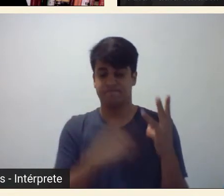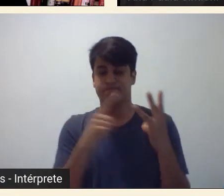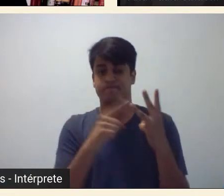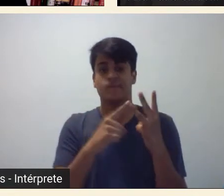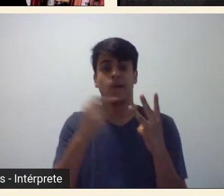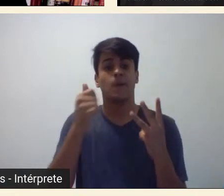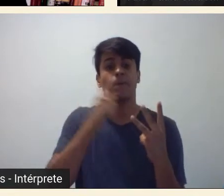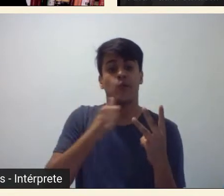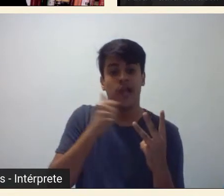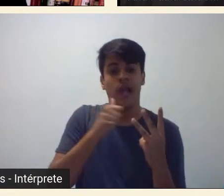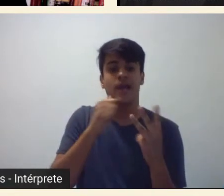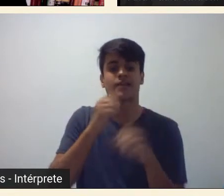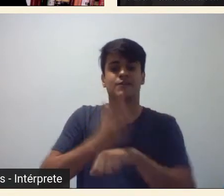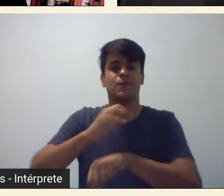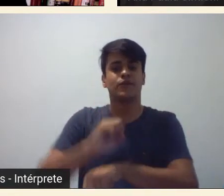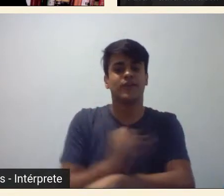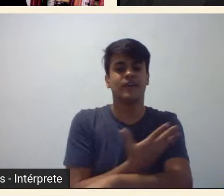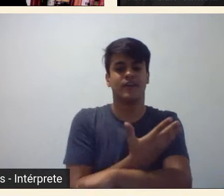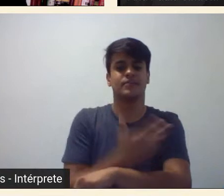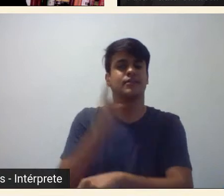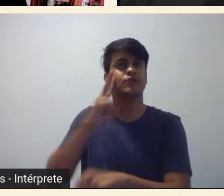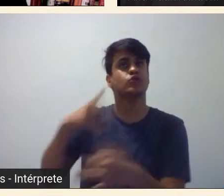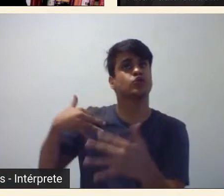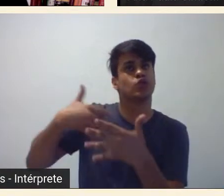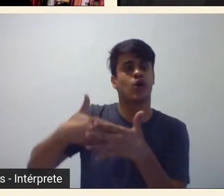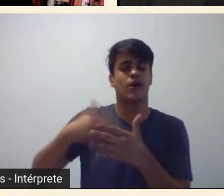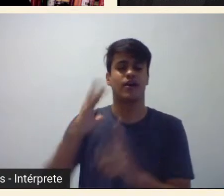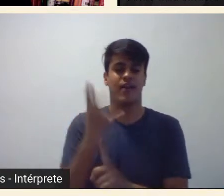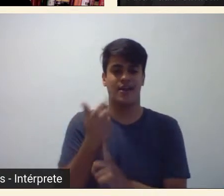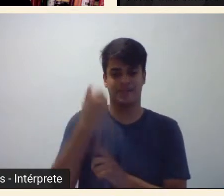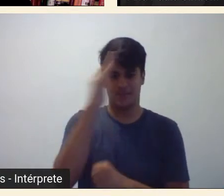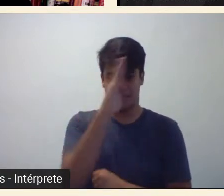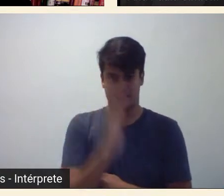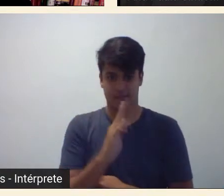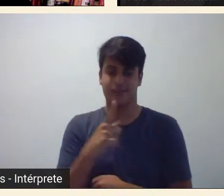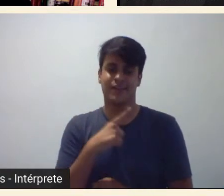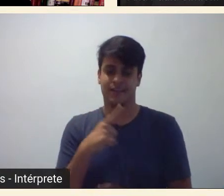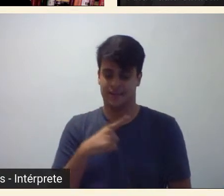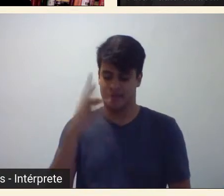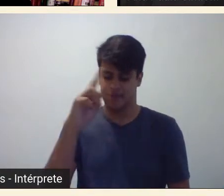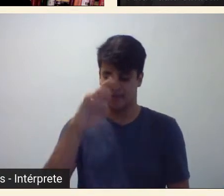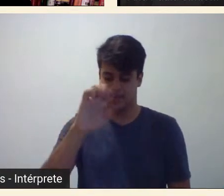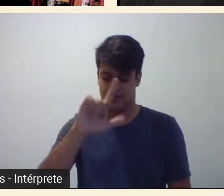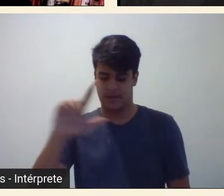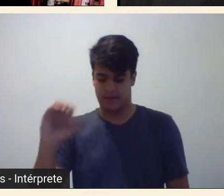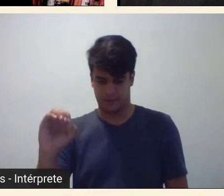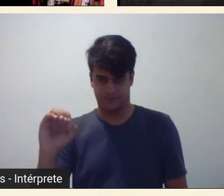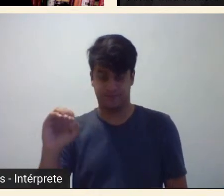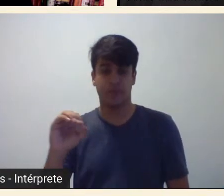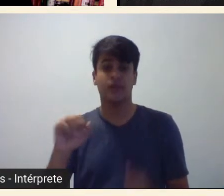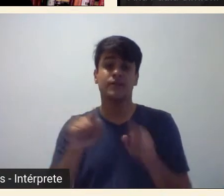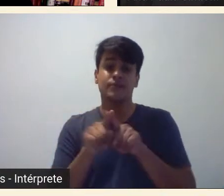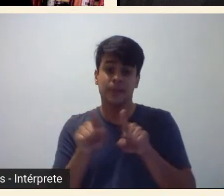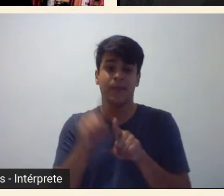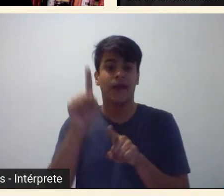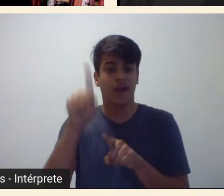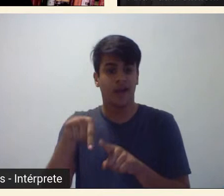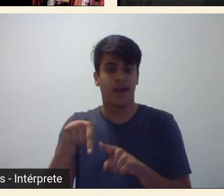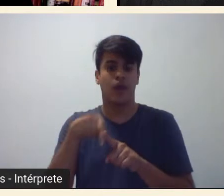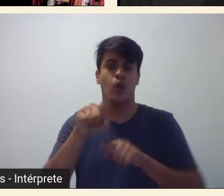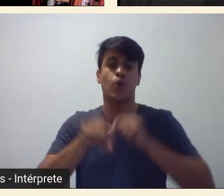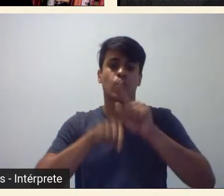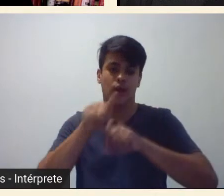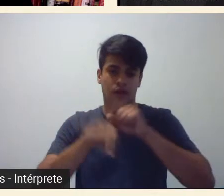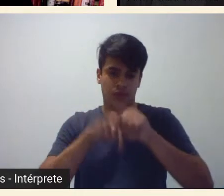Trajetórias da Consagração na Arte Brasileira, que se encontra no Prelo, e ela é curadora, né, da exposição que se encontra